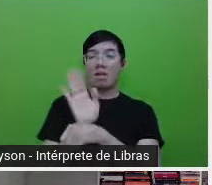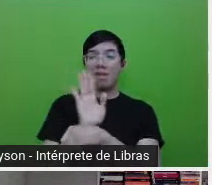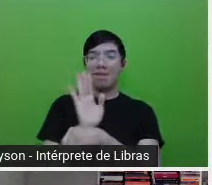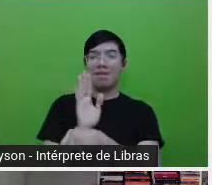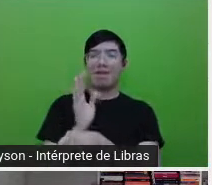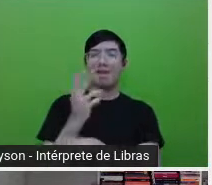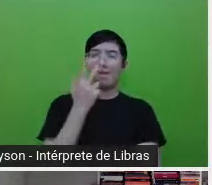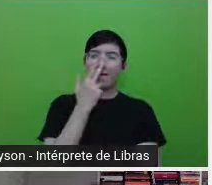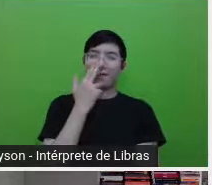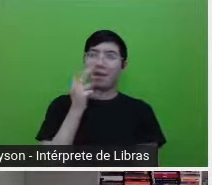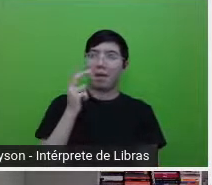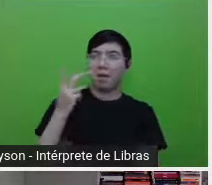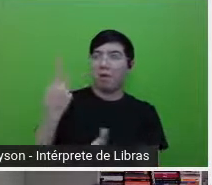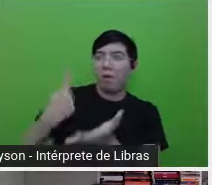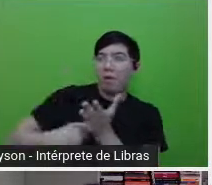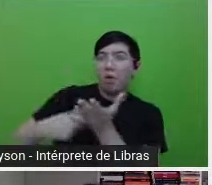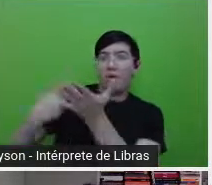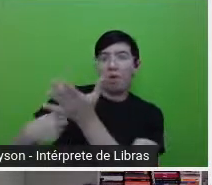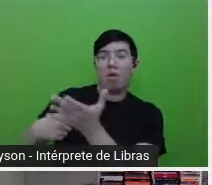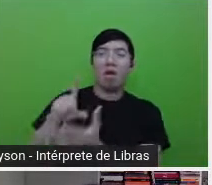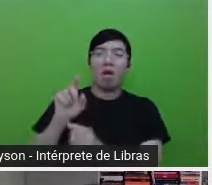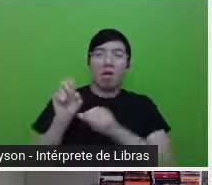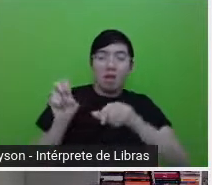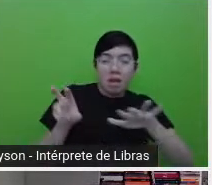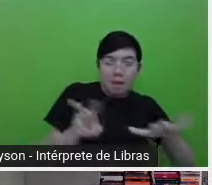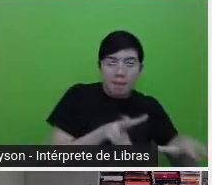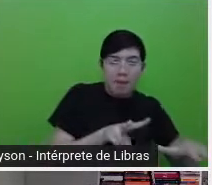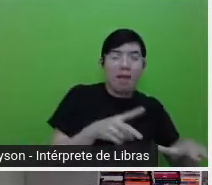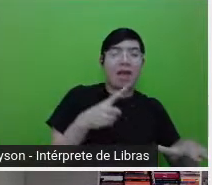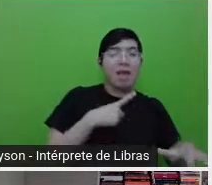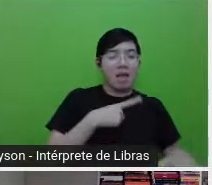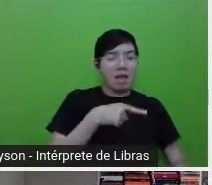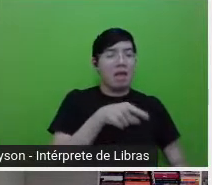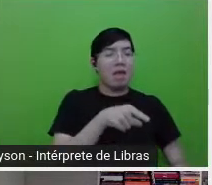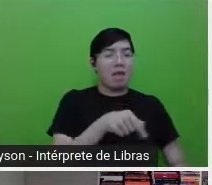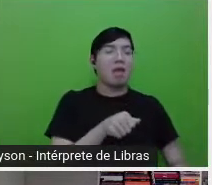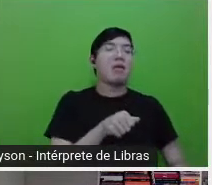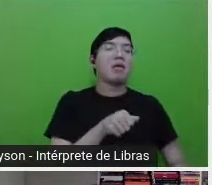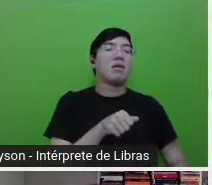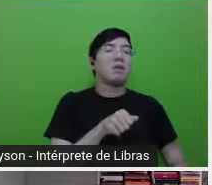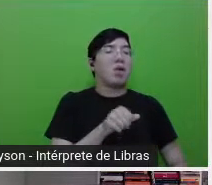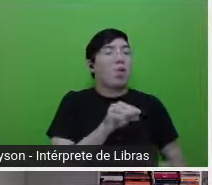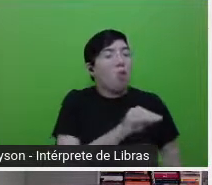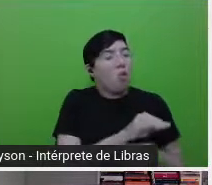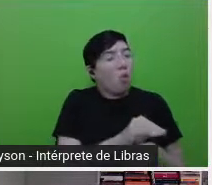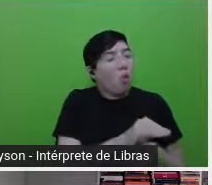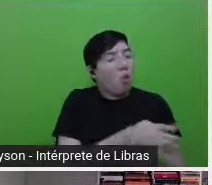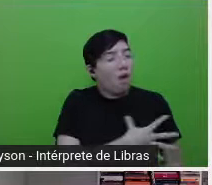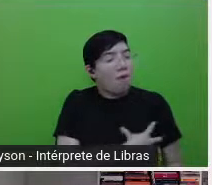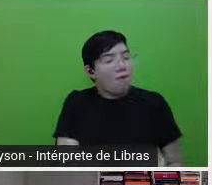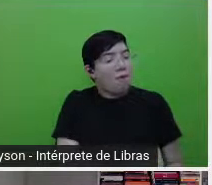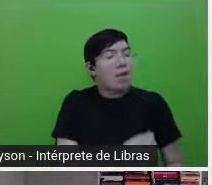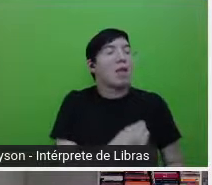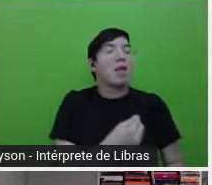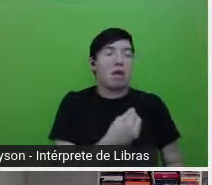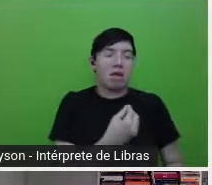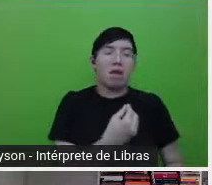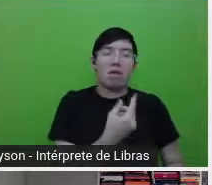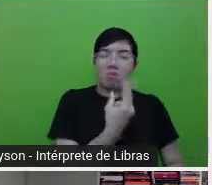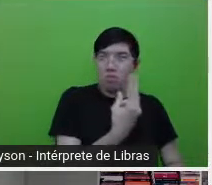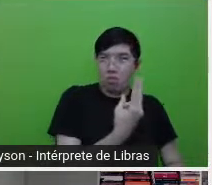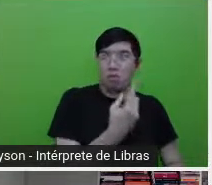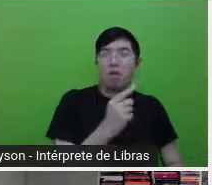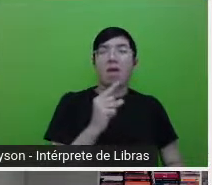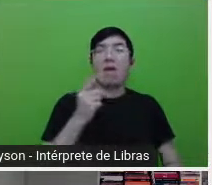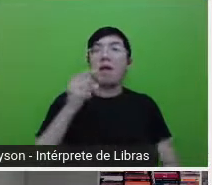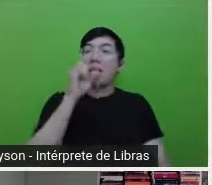fica com as filhas durante a semana e durante o fim de semana ele cuida delas para que ela possa estudar. E aí tem um momento que ela está